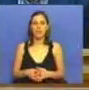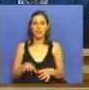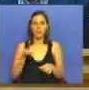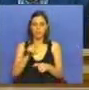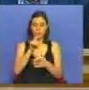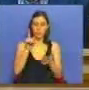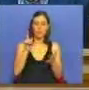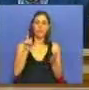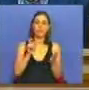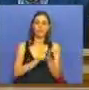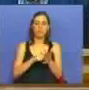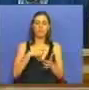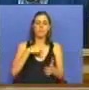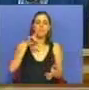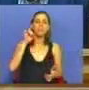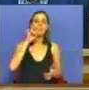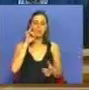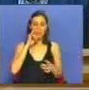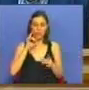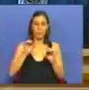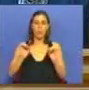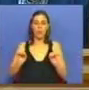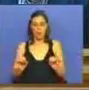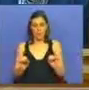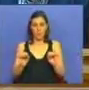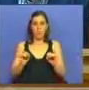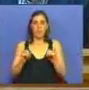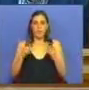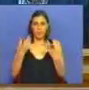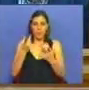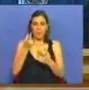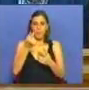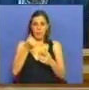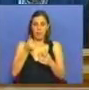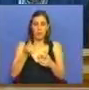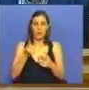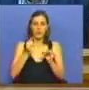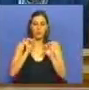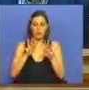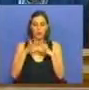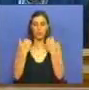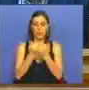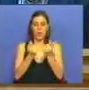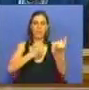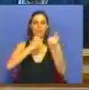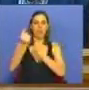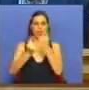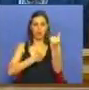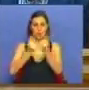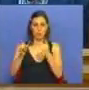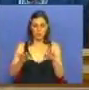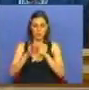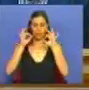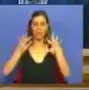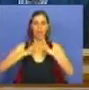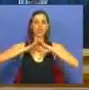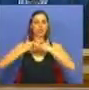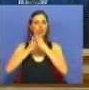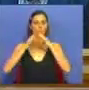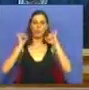E neste aspecto defendemos o princípio do preço social do transporte, como fator